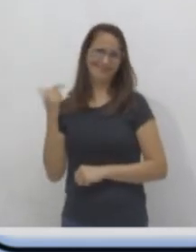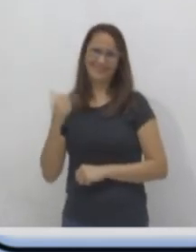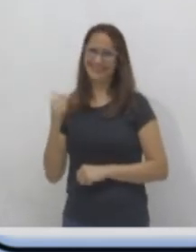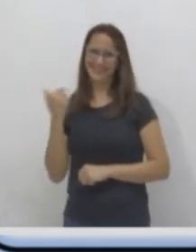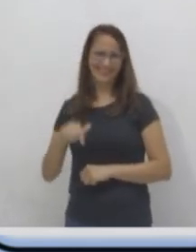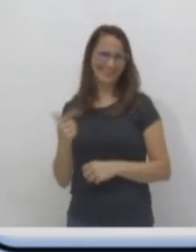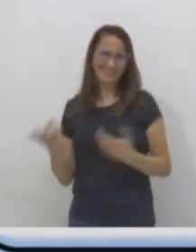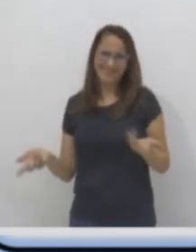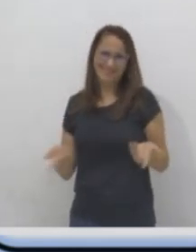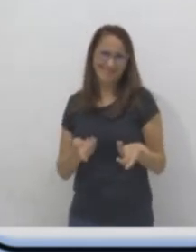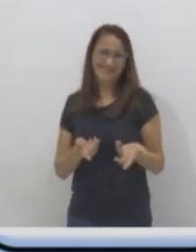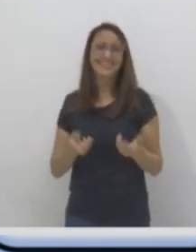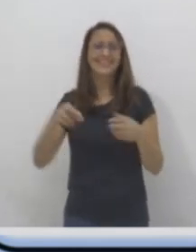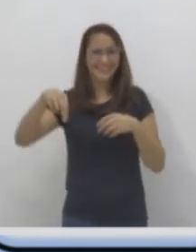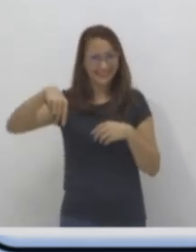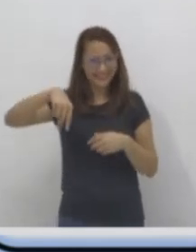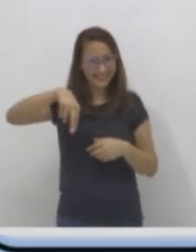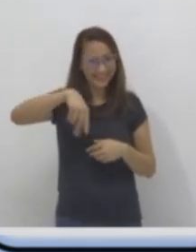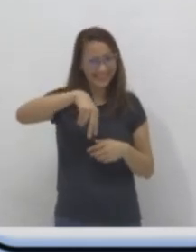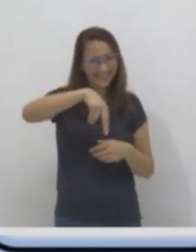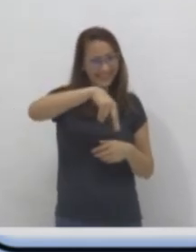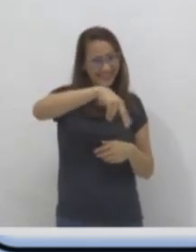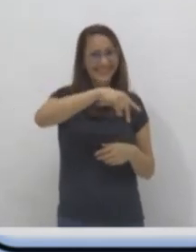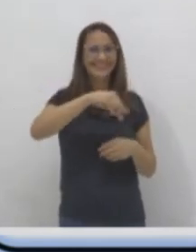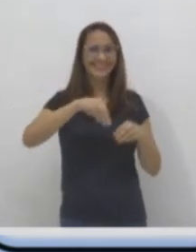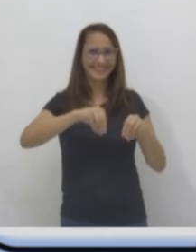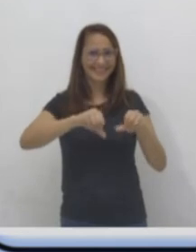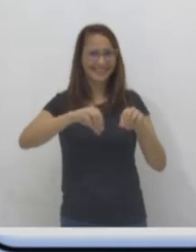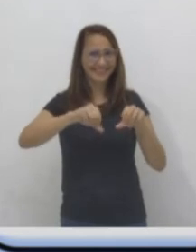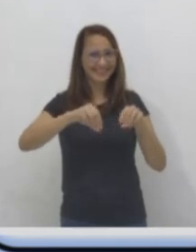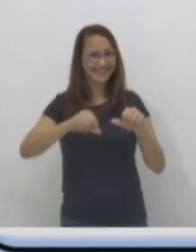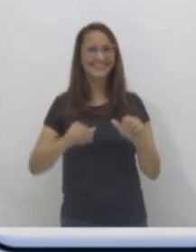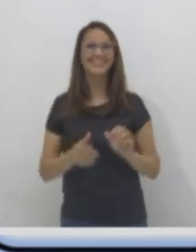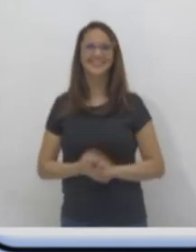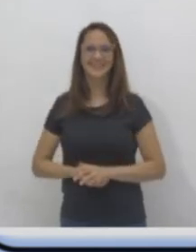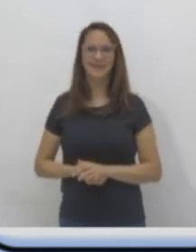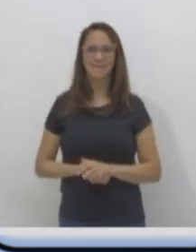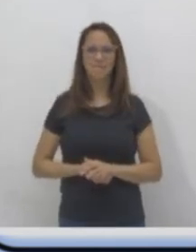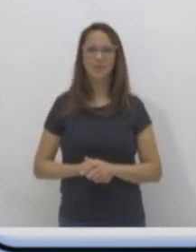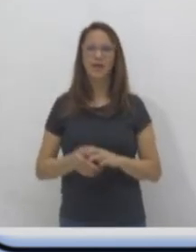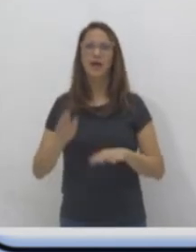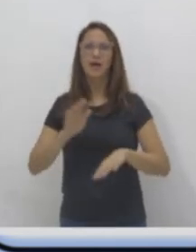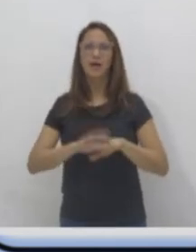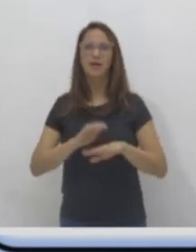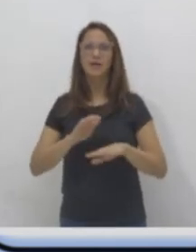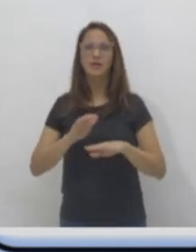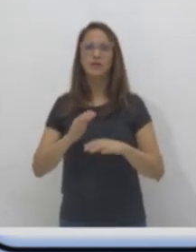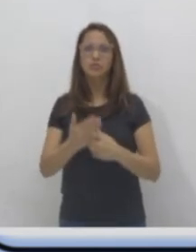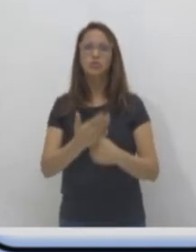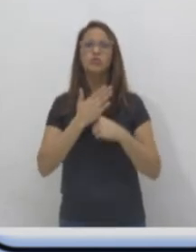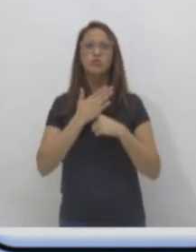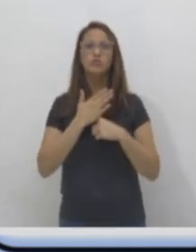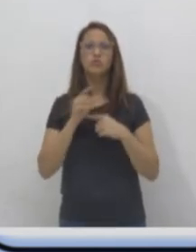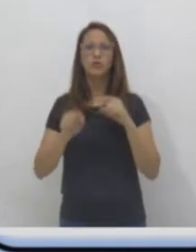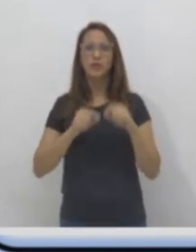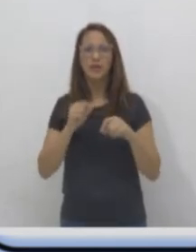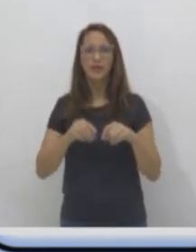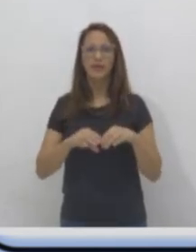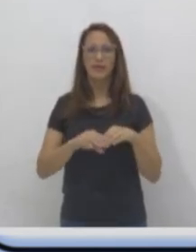tem, ele fica na terra. Legal? Com a ajuda de que? Das patas, das asas ou das barbatanas?